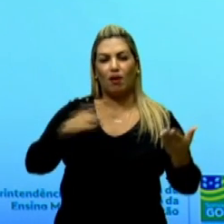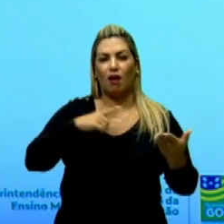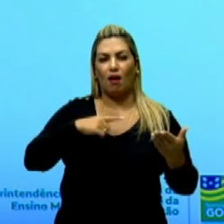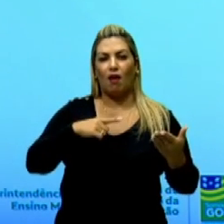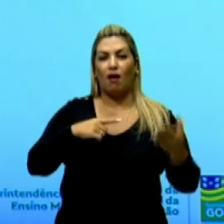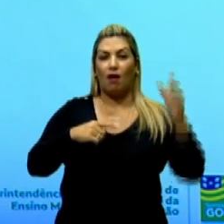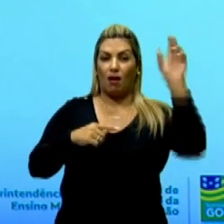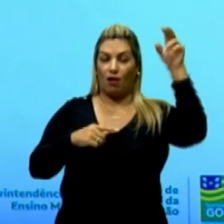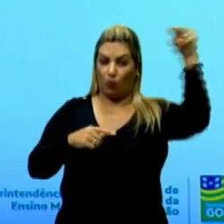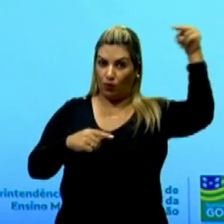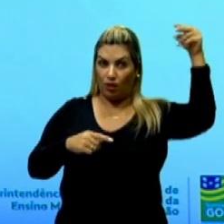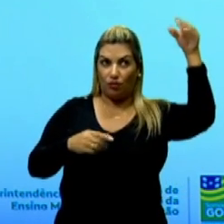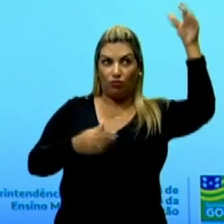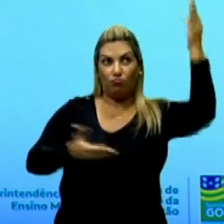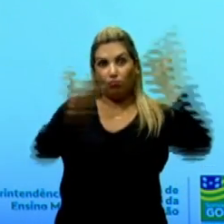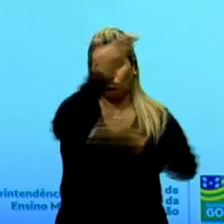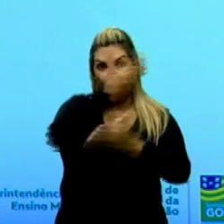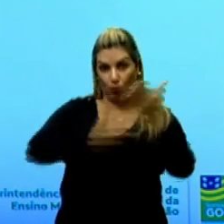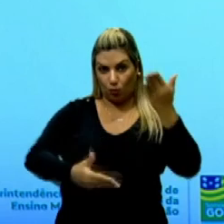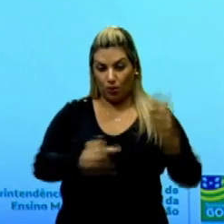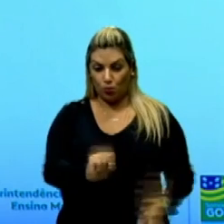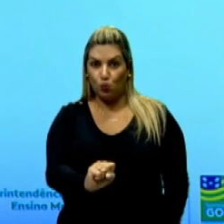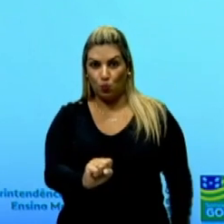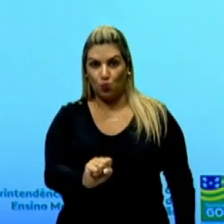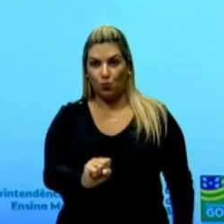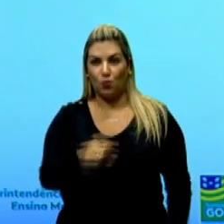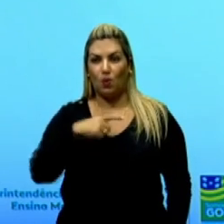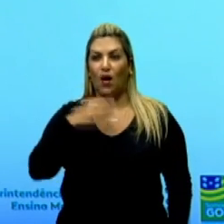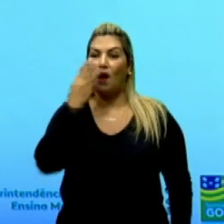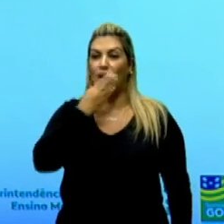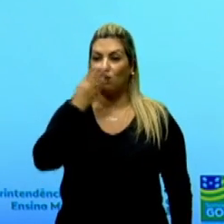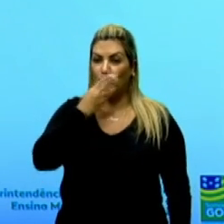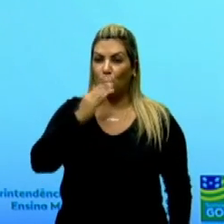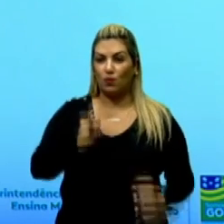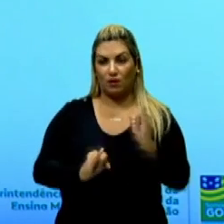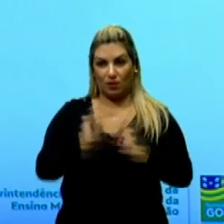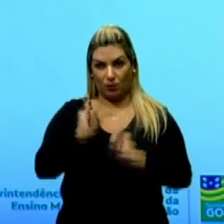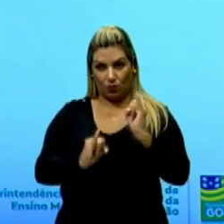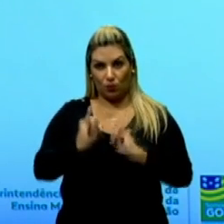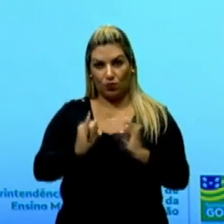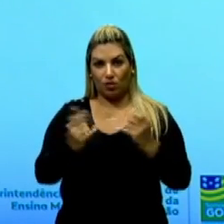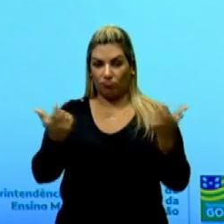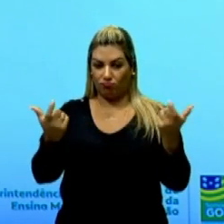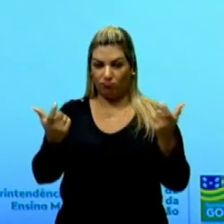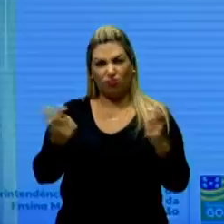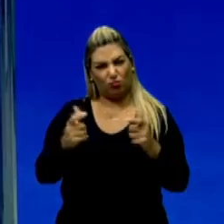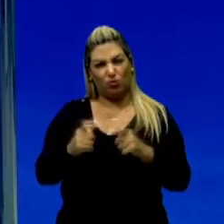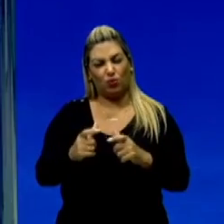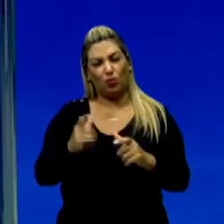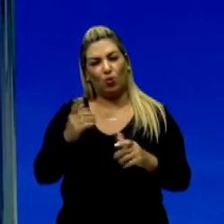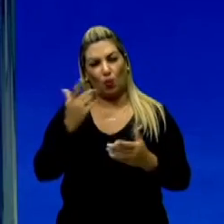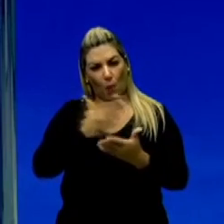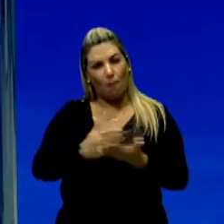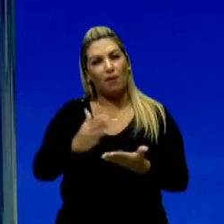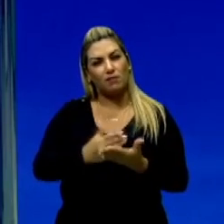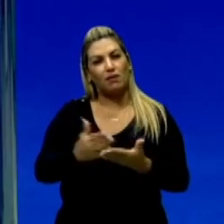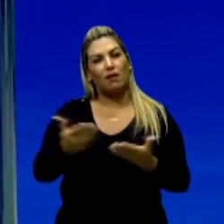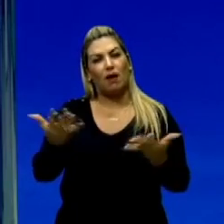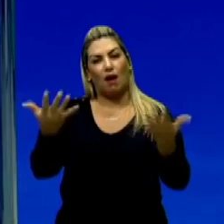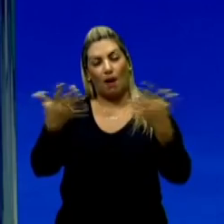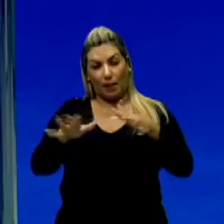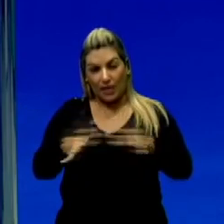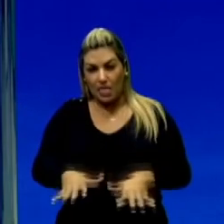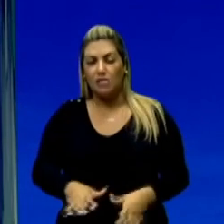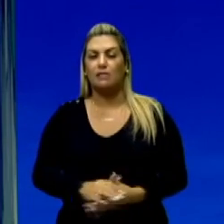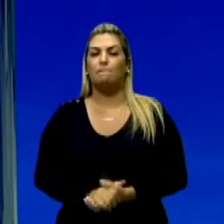quando a indústria açucareira começa a decair. Então, nós vamos falar agora sobre o